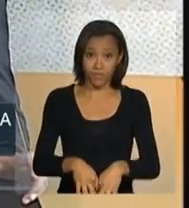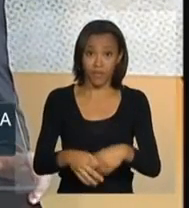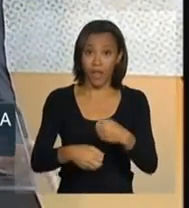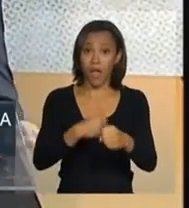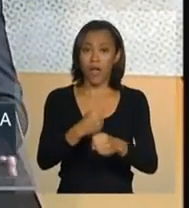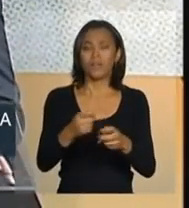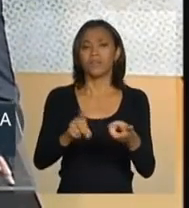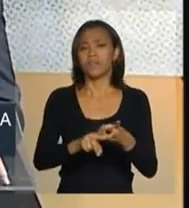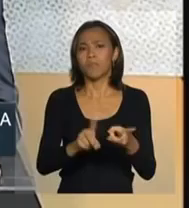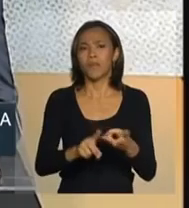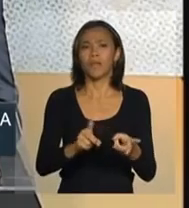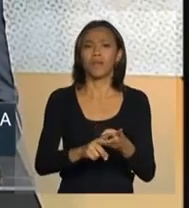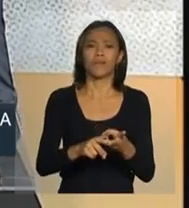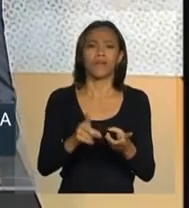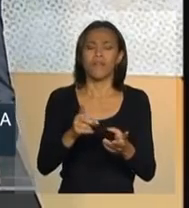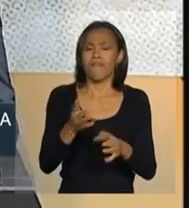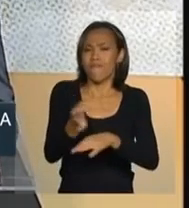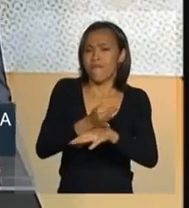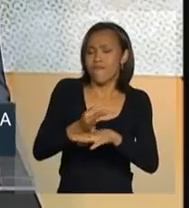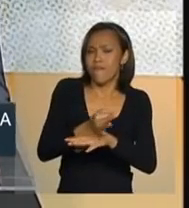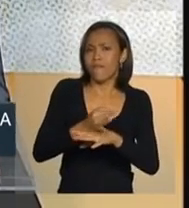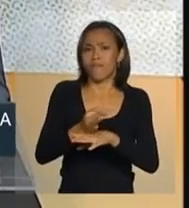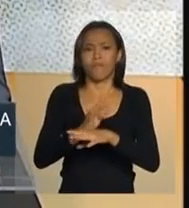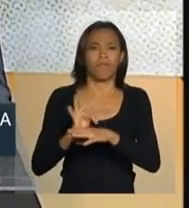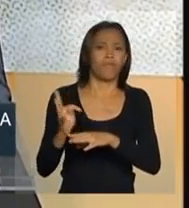corpus Christi e feriados.